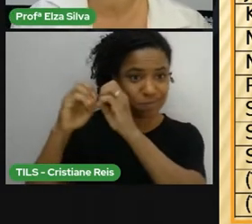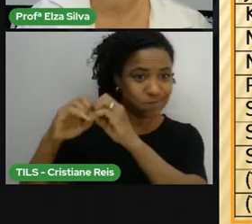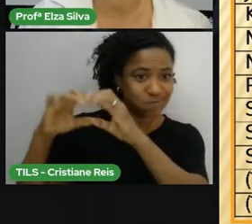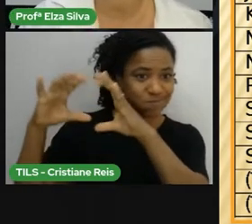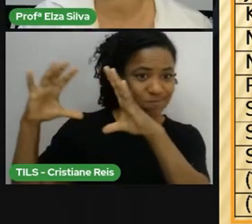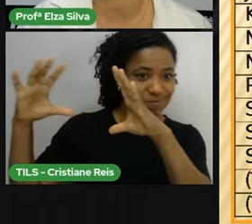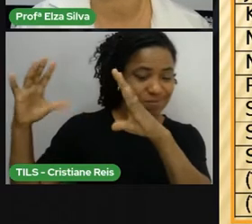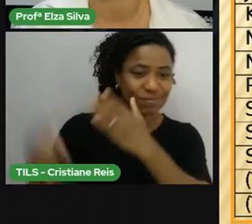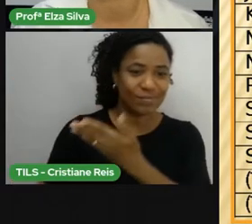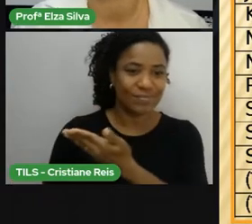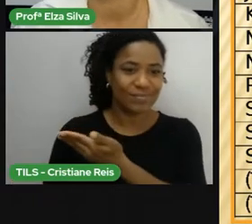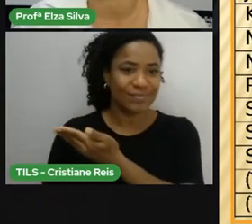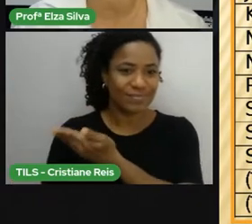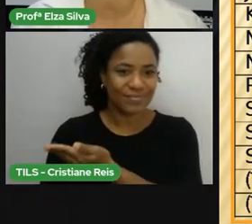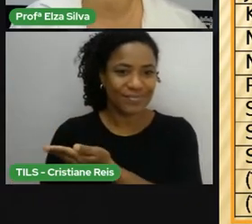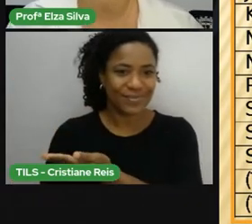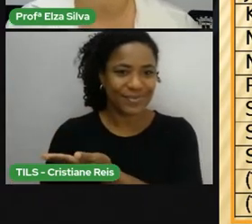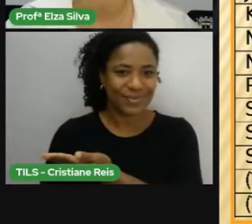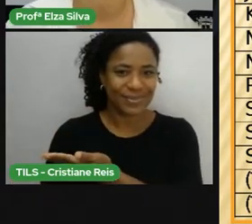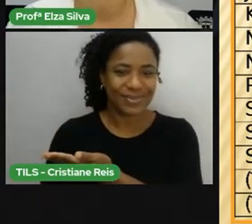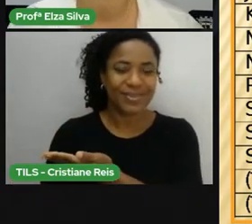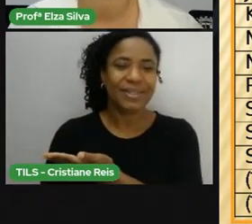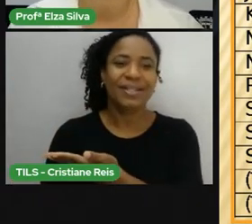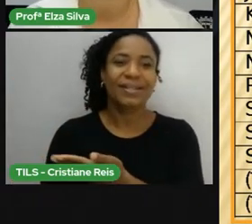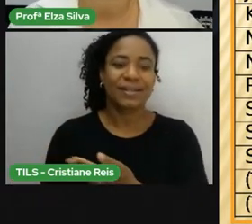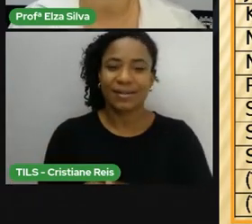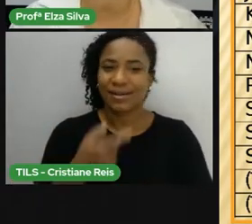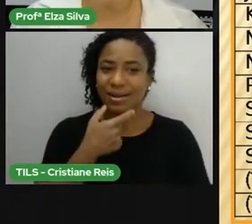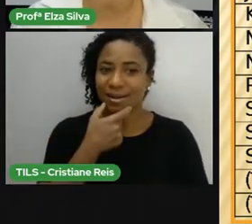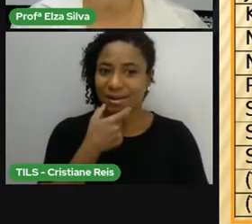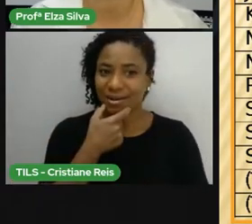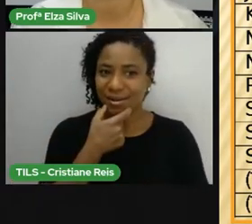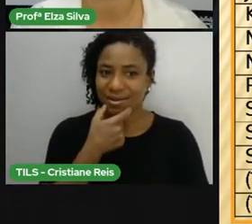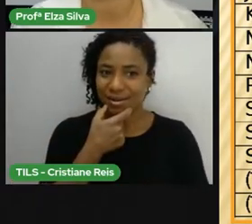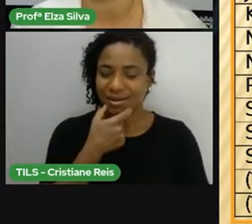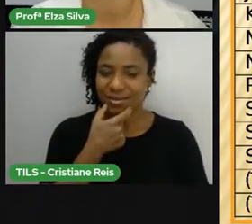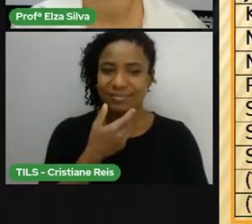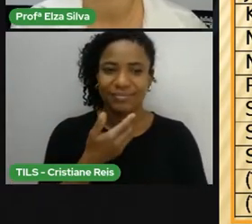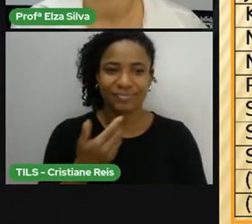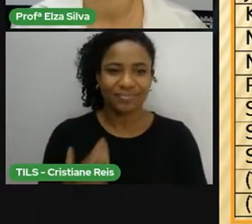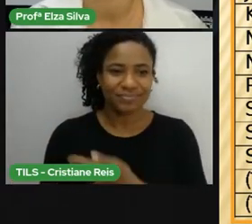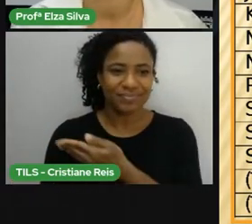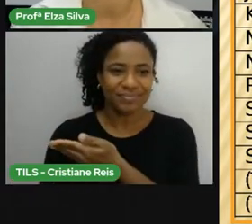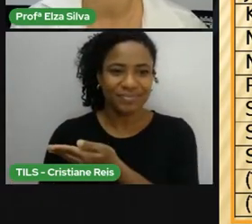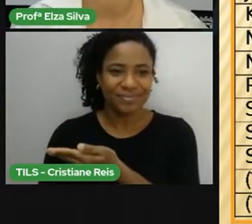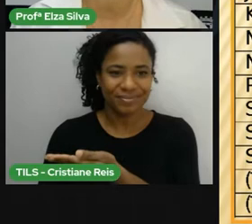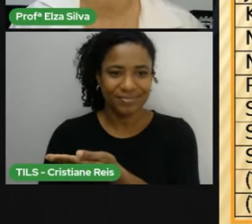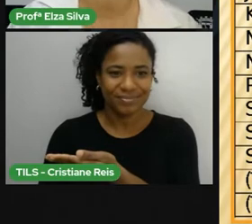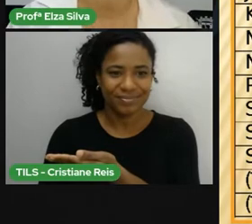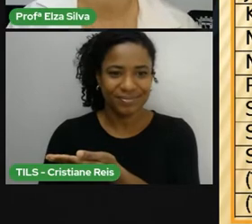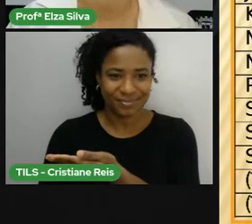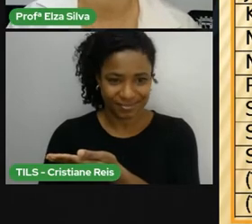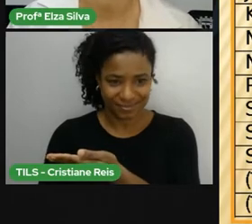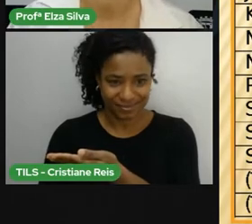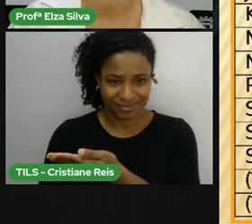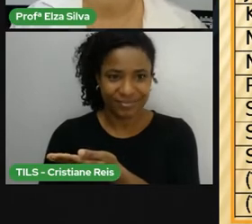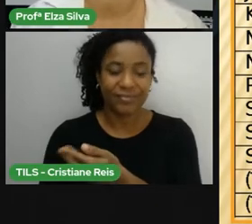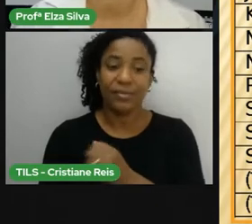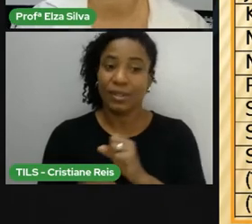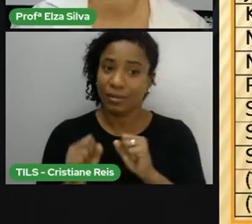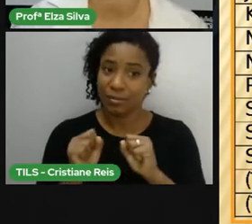Primeira perguntinha Where are you from? Where do you come from? Você pode utilizar